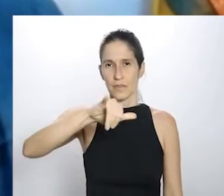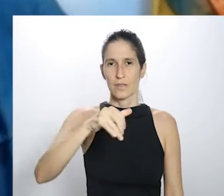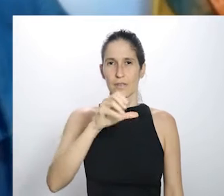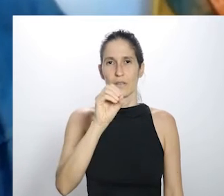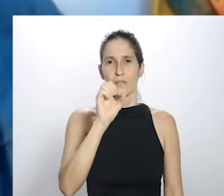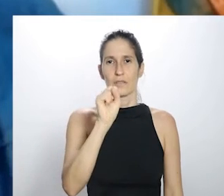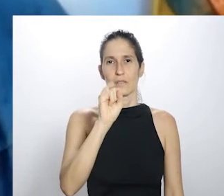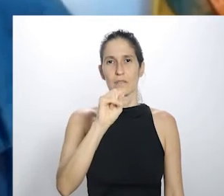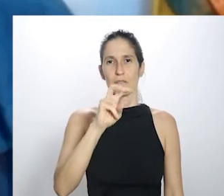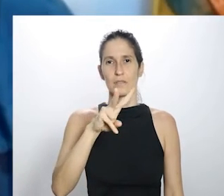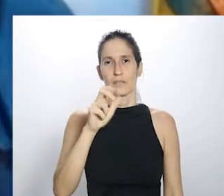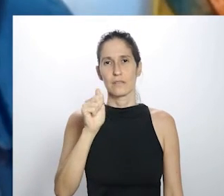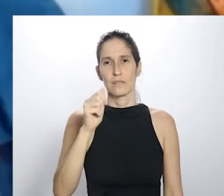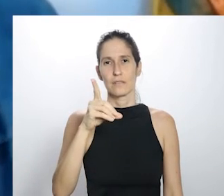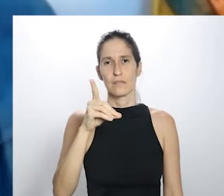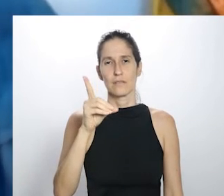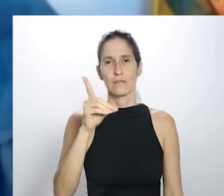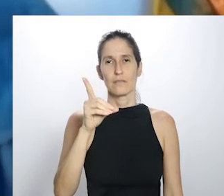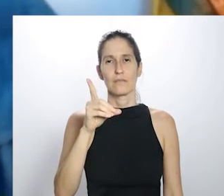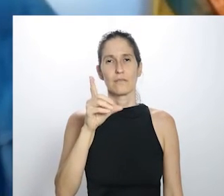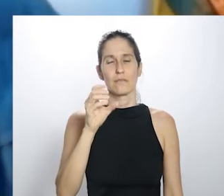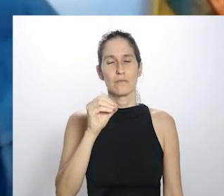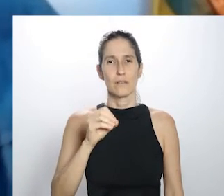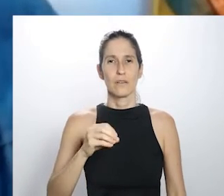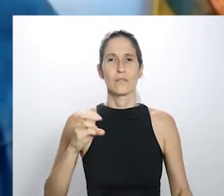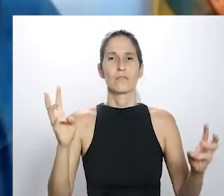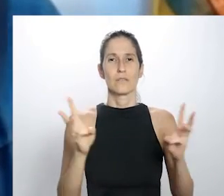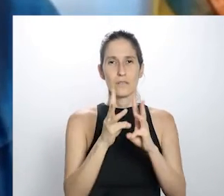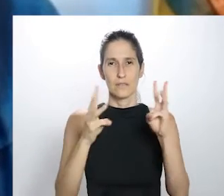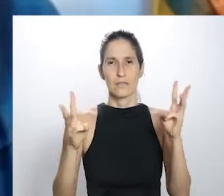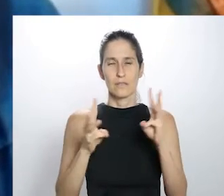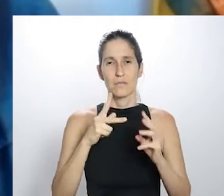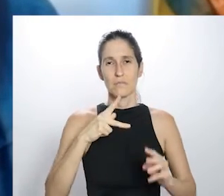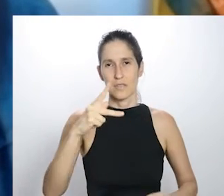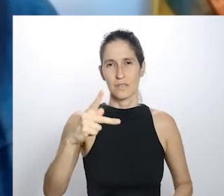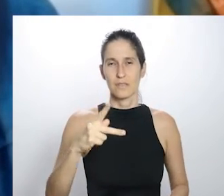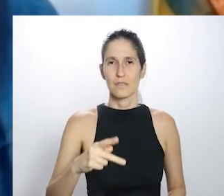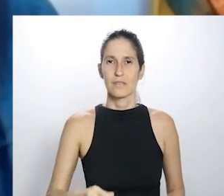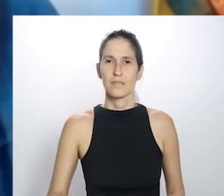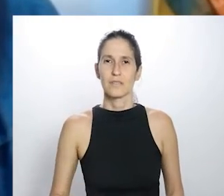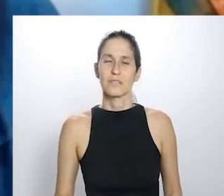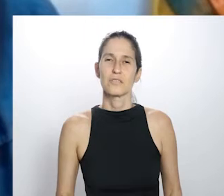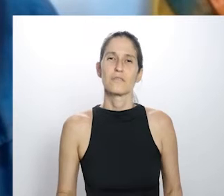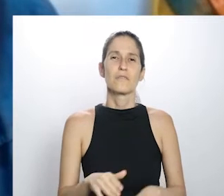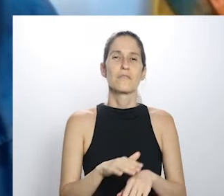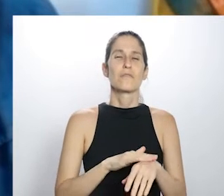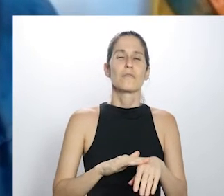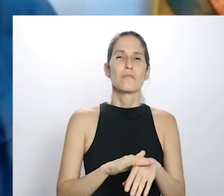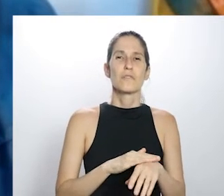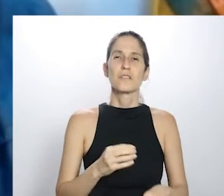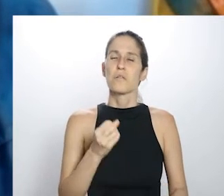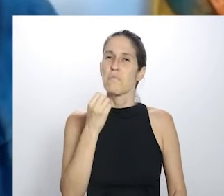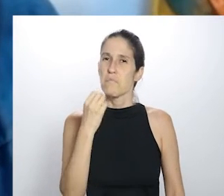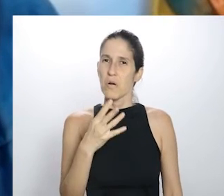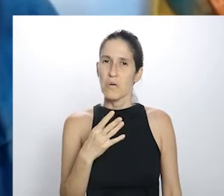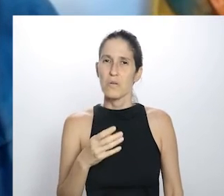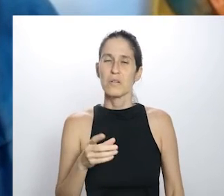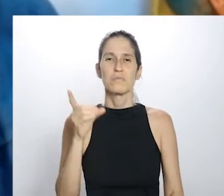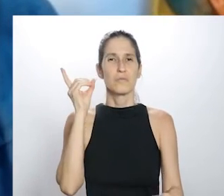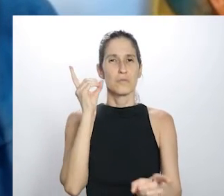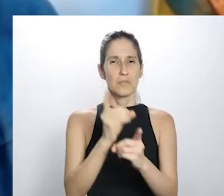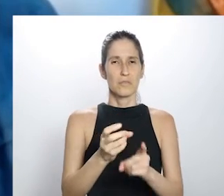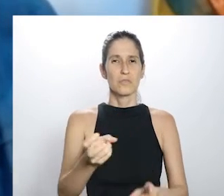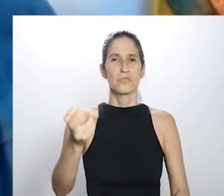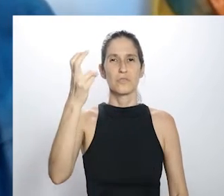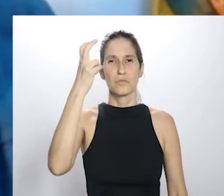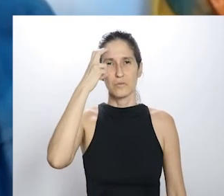Josivaldo Caboclo, nosso presidente da Associação de Cirandeiros de Pernambuco, está dizendo que prosa bacana, esse encontro